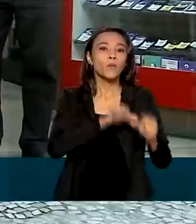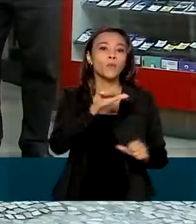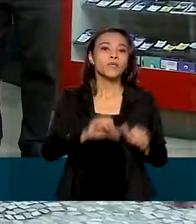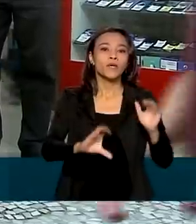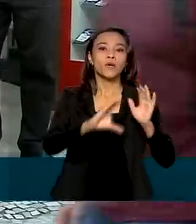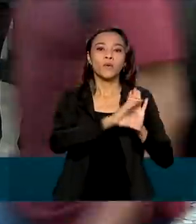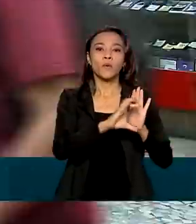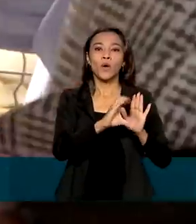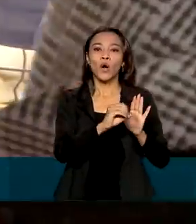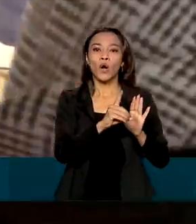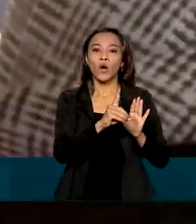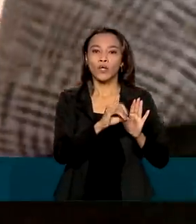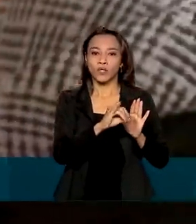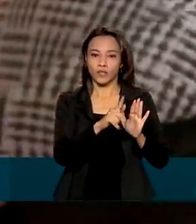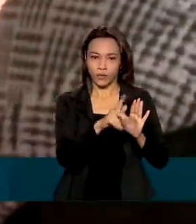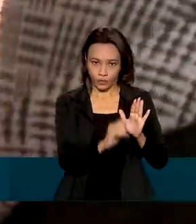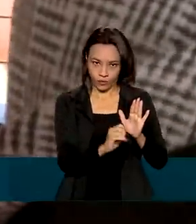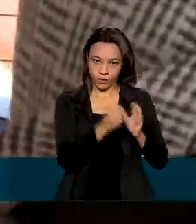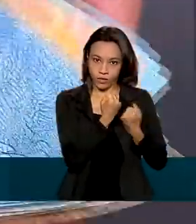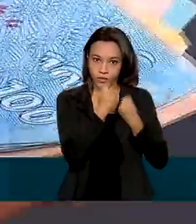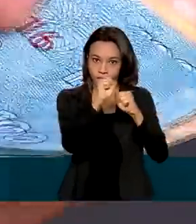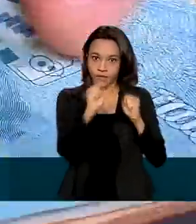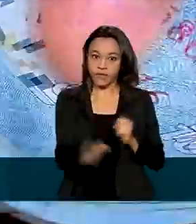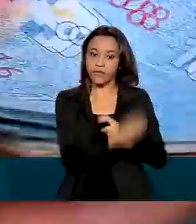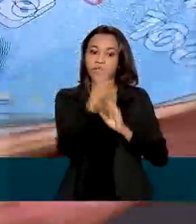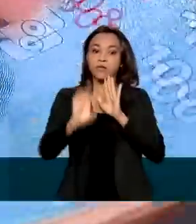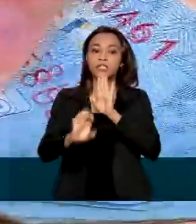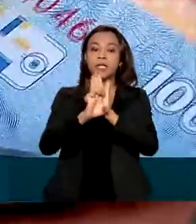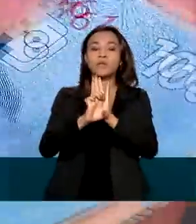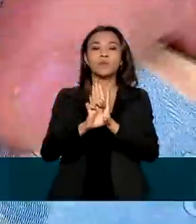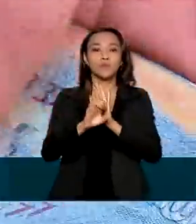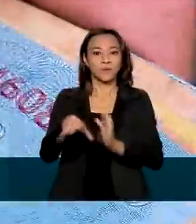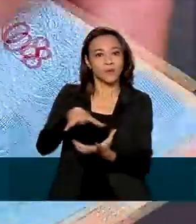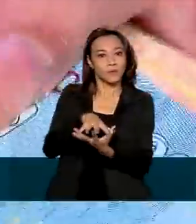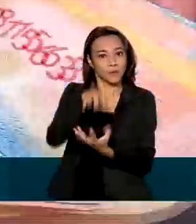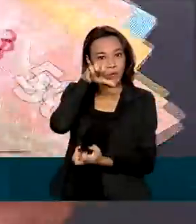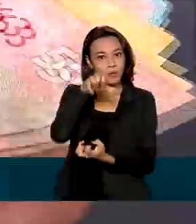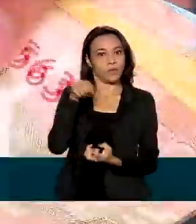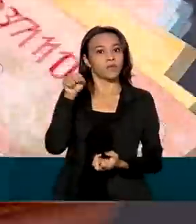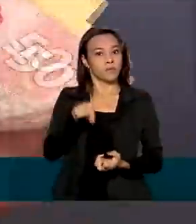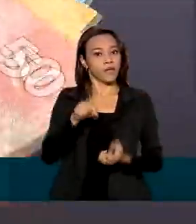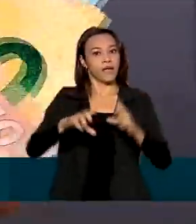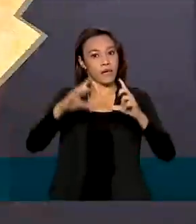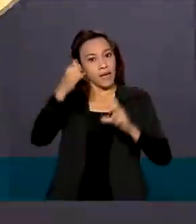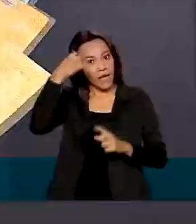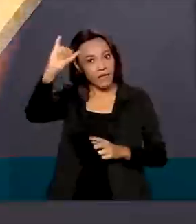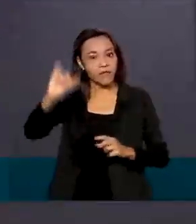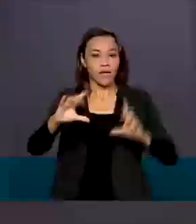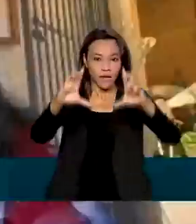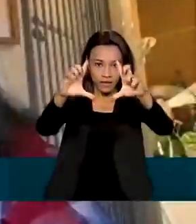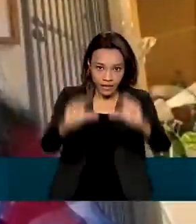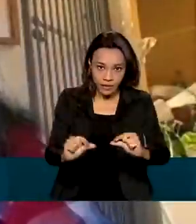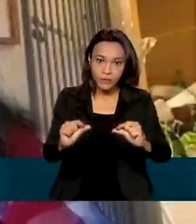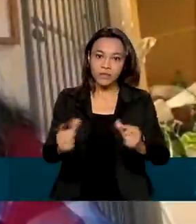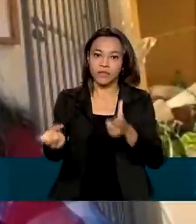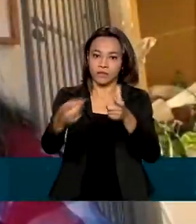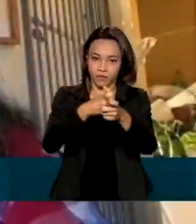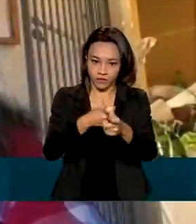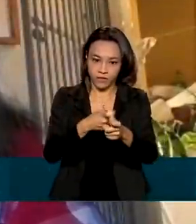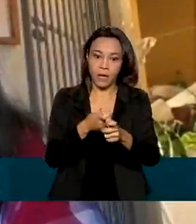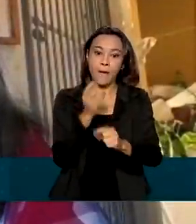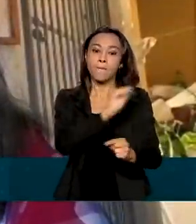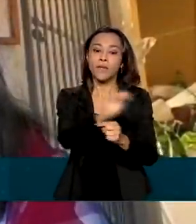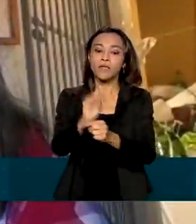Defesa do Consumidor e o Estatuto do Idoso e prevê formas de prevenir e reduzir o superendividamento, protegendo